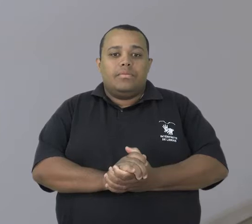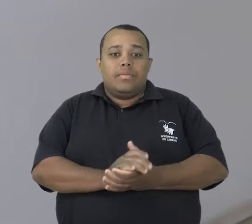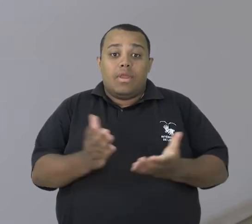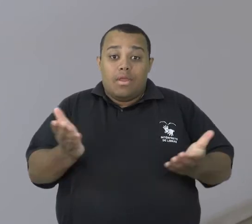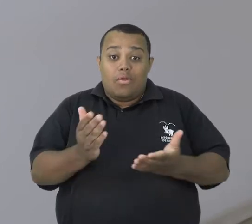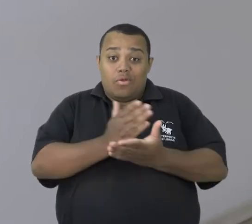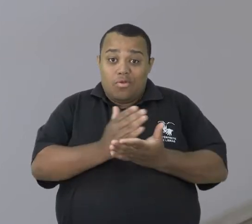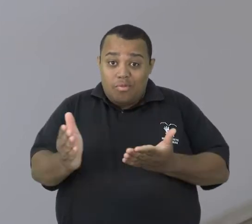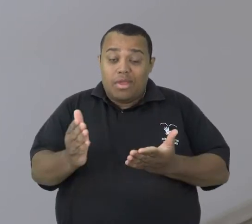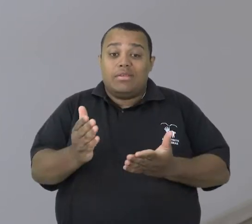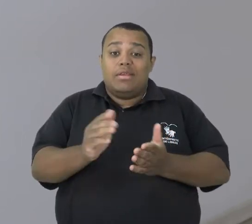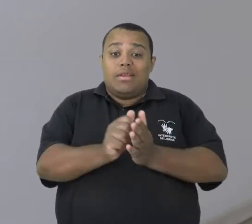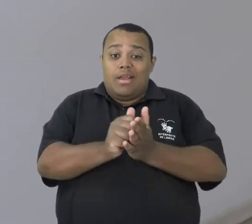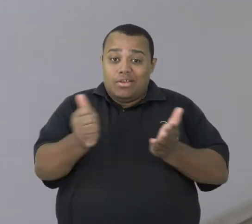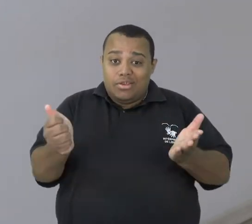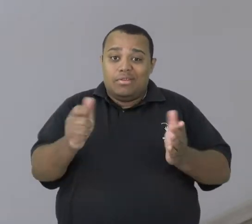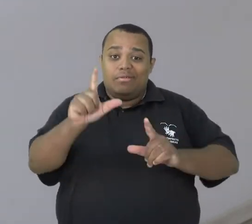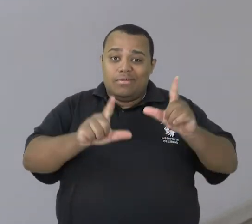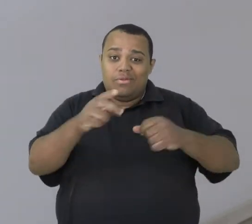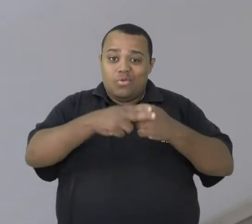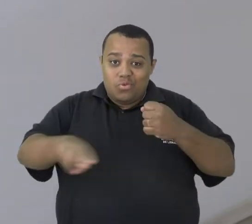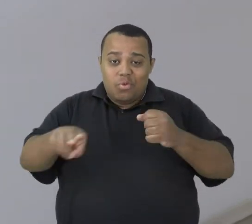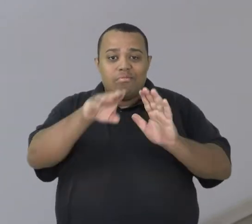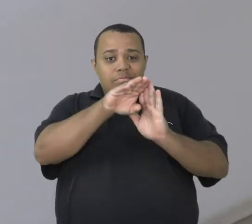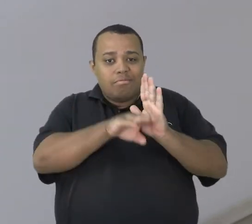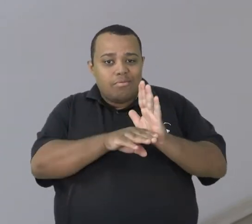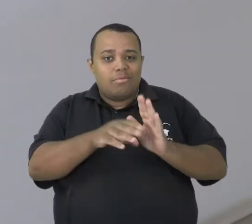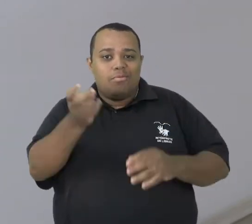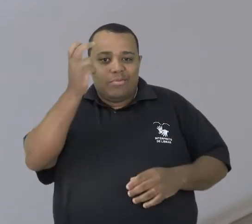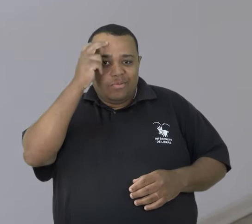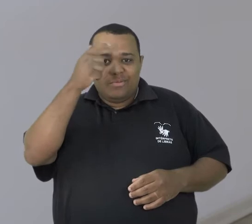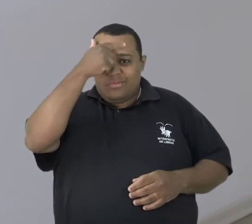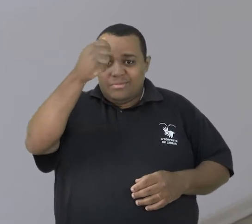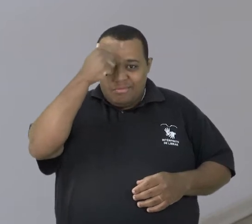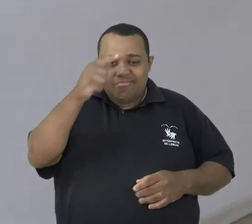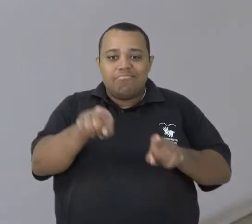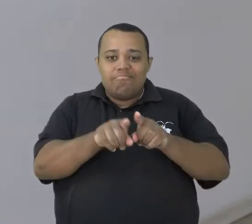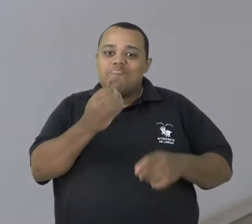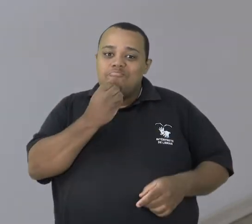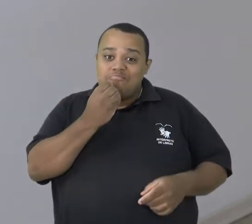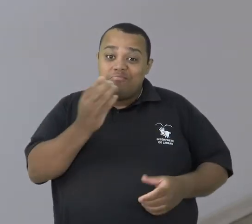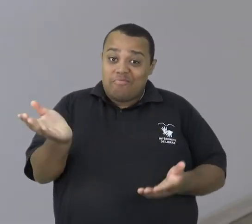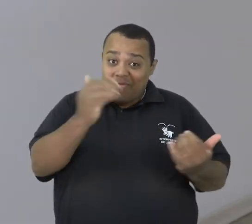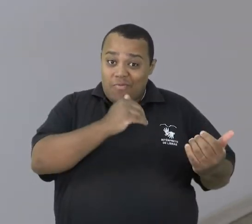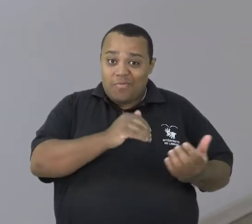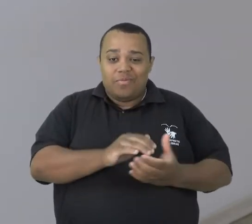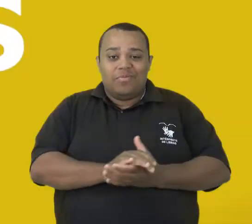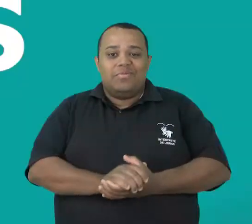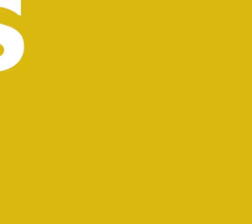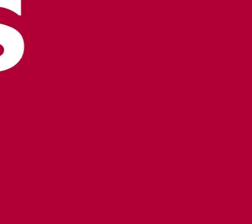Começa agora mais uma Agenda da TV UFIS. Tem a programação cultural, acadêmica e oportunidades. Vem ver!